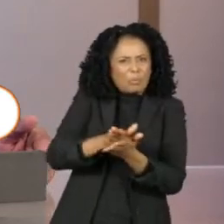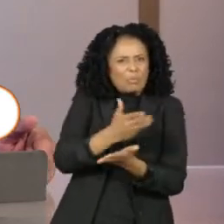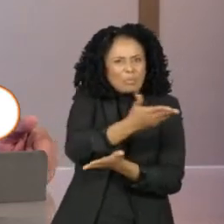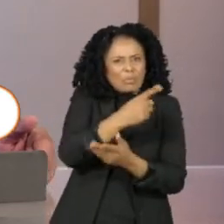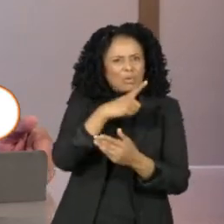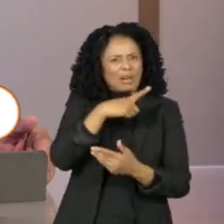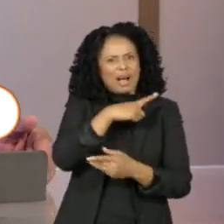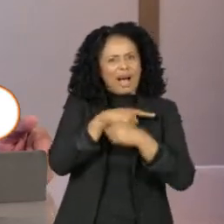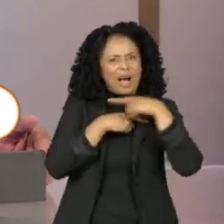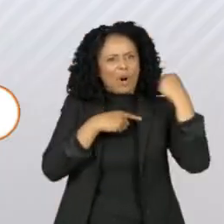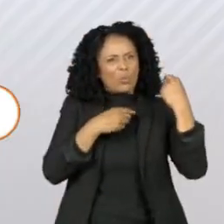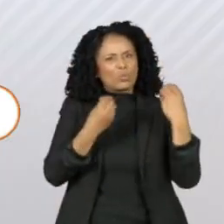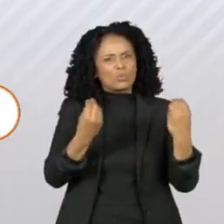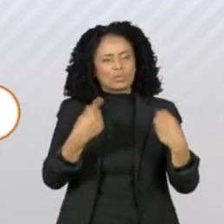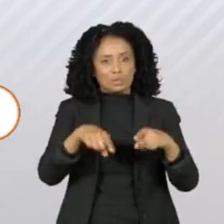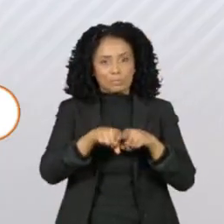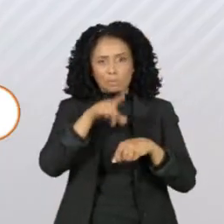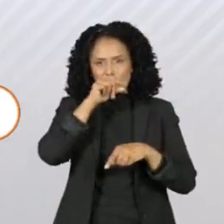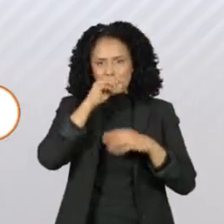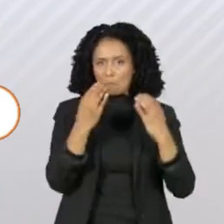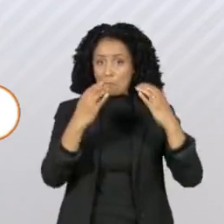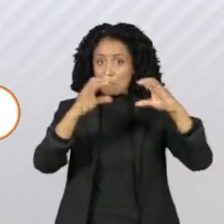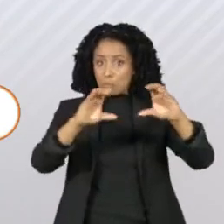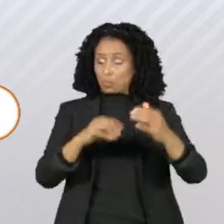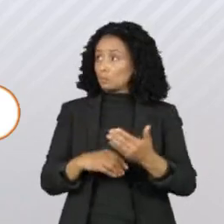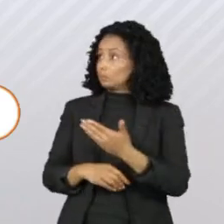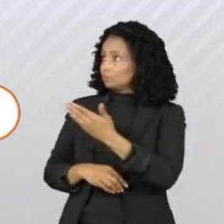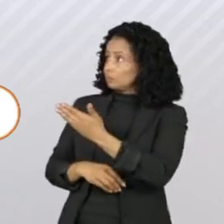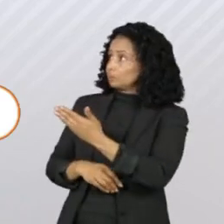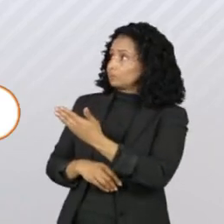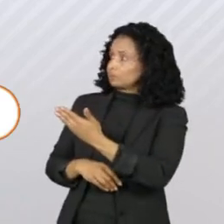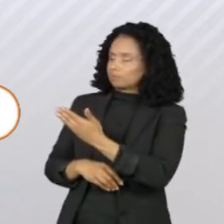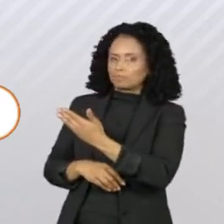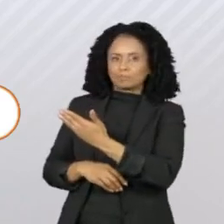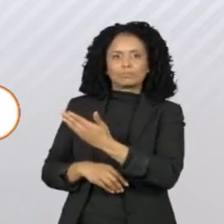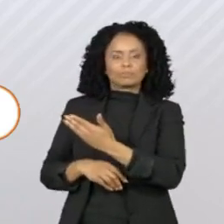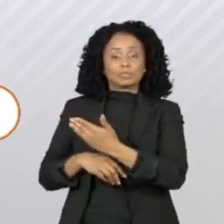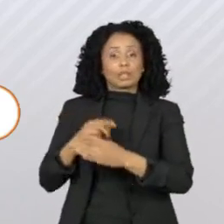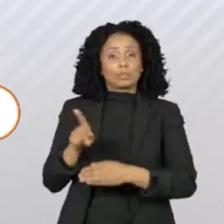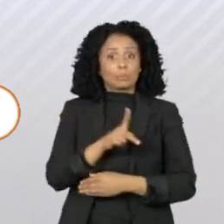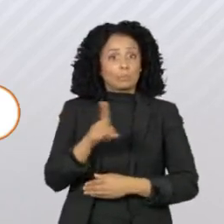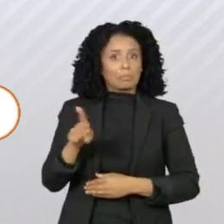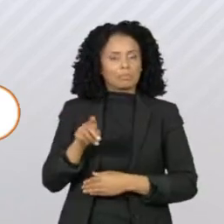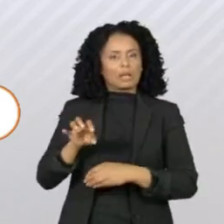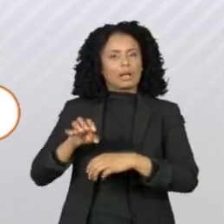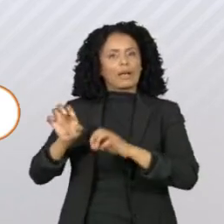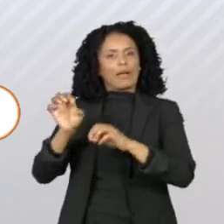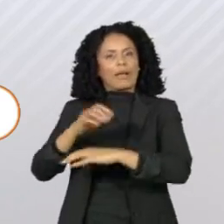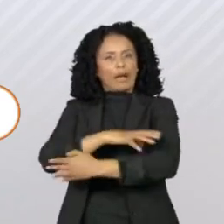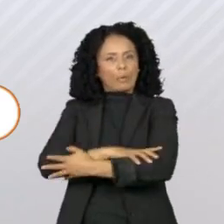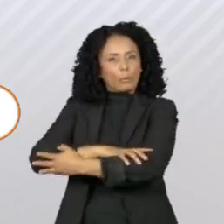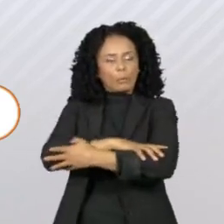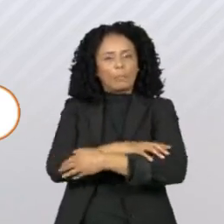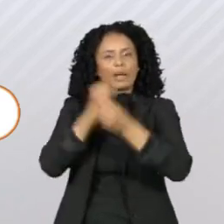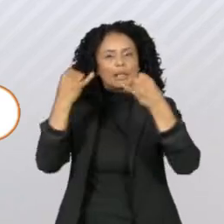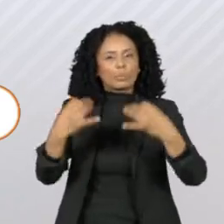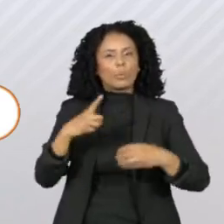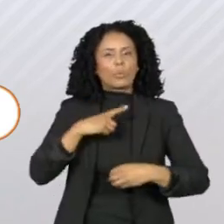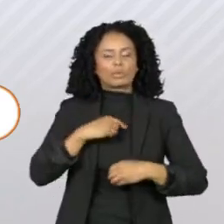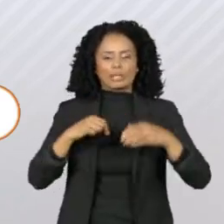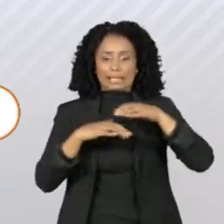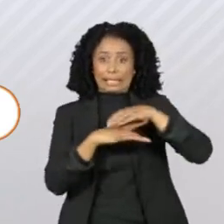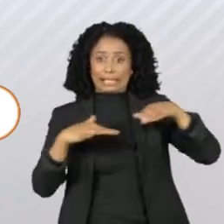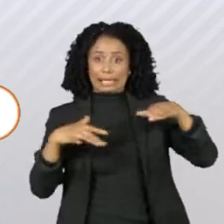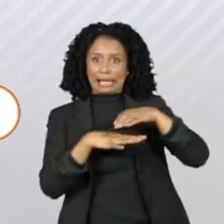Twitter, o chefe da diplomacia europeia falou sobre os danos em dois gasodutos submarinos de gás natural